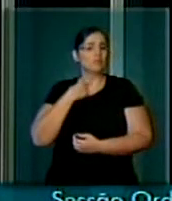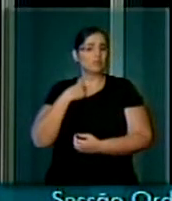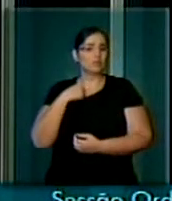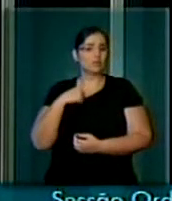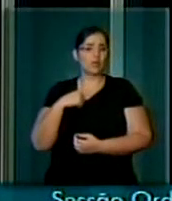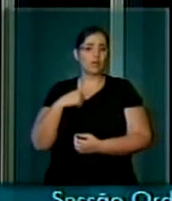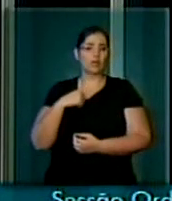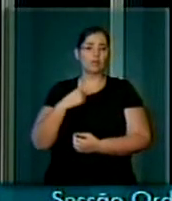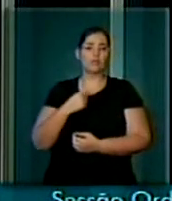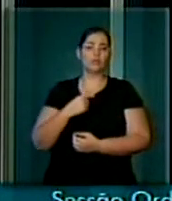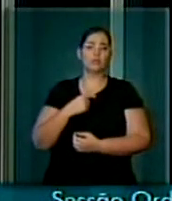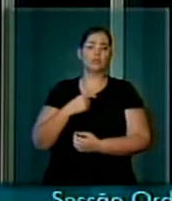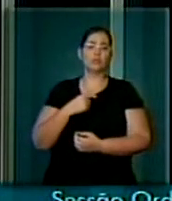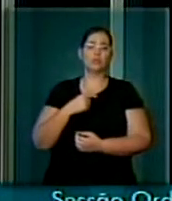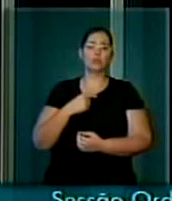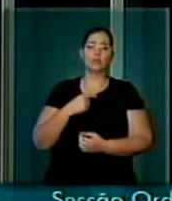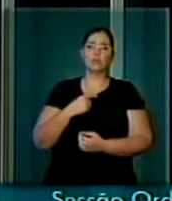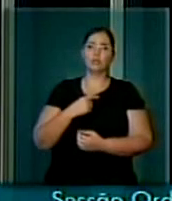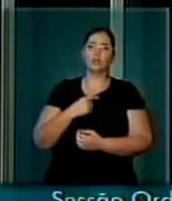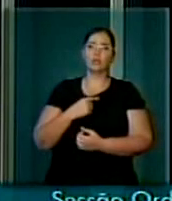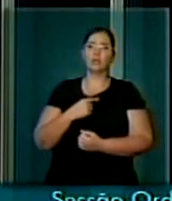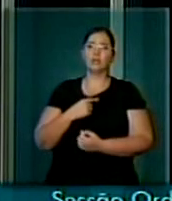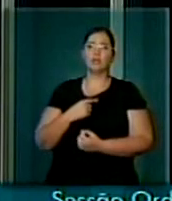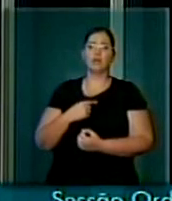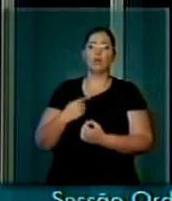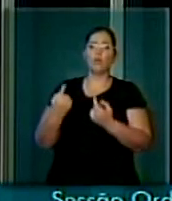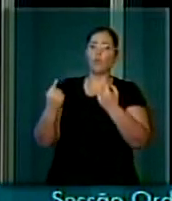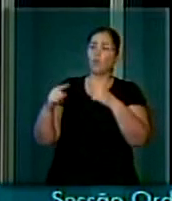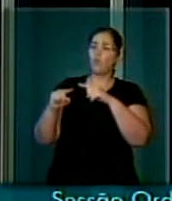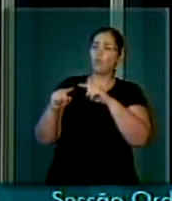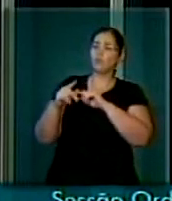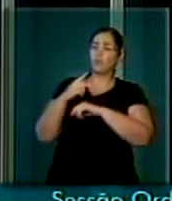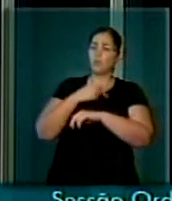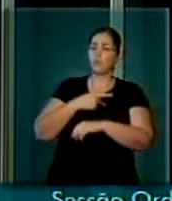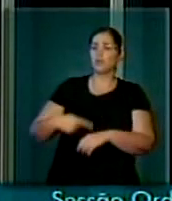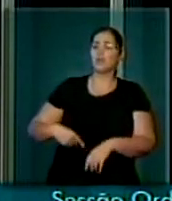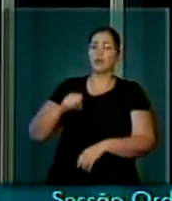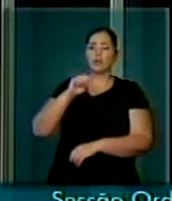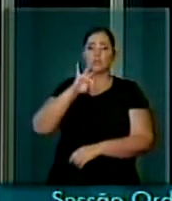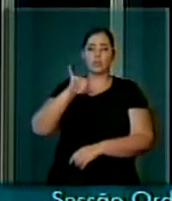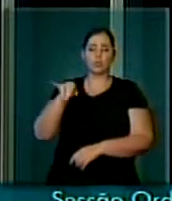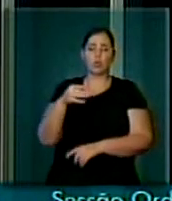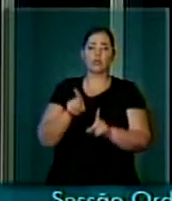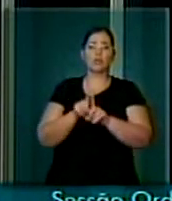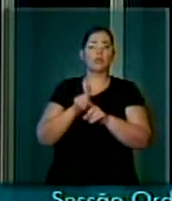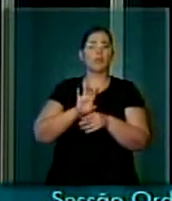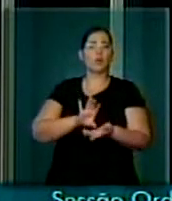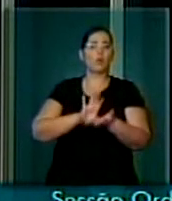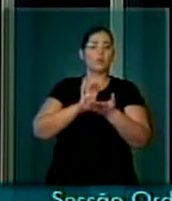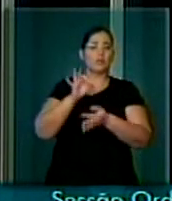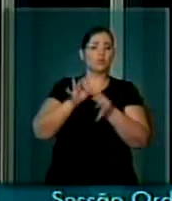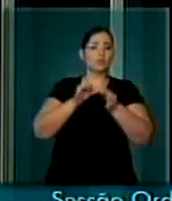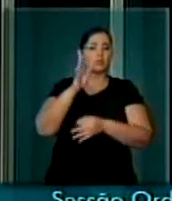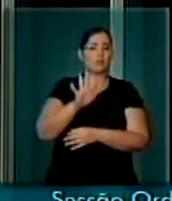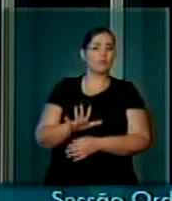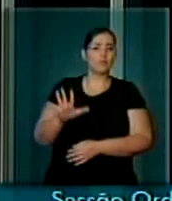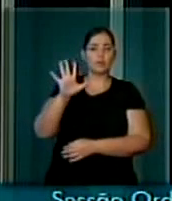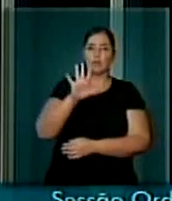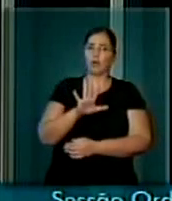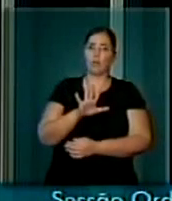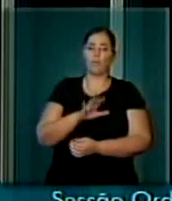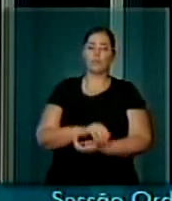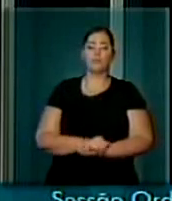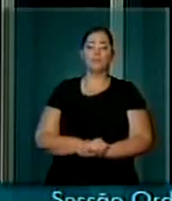Piauí, do presidente do STJ e do Conselho de Justiça Federal, e, sucesso, a sua rocha.